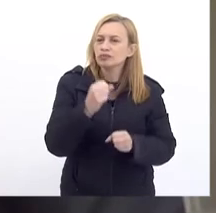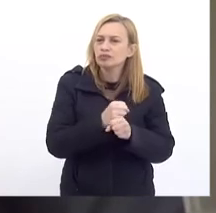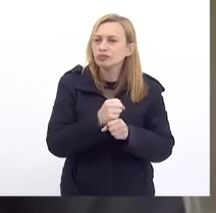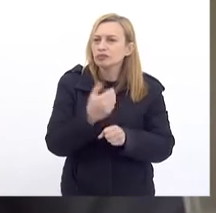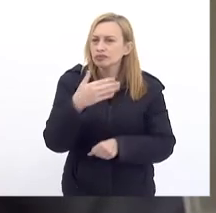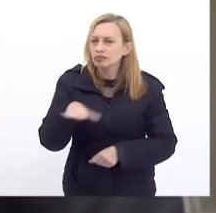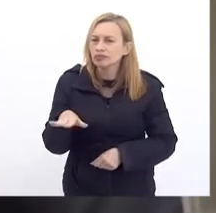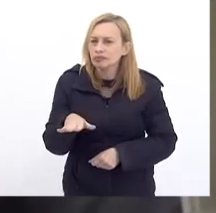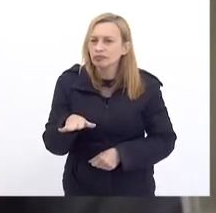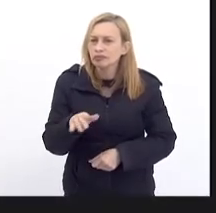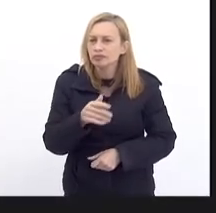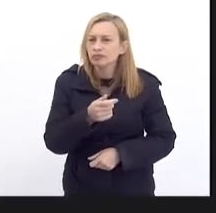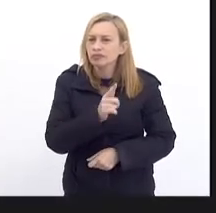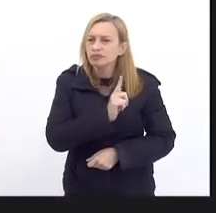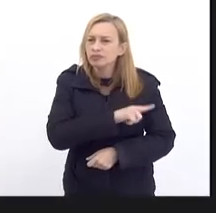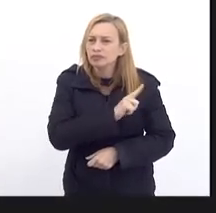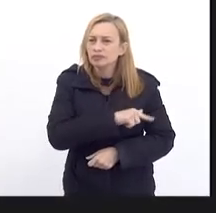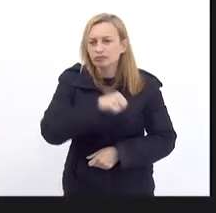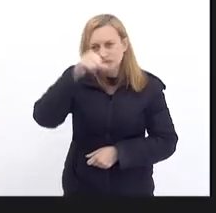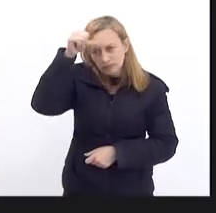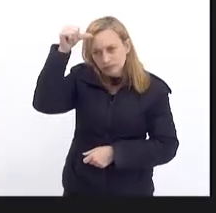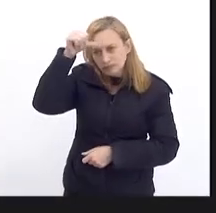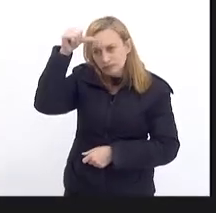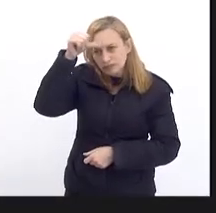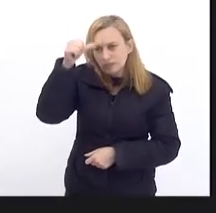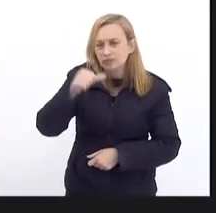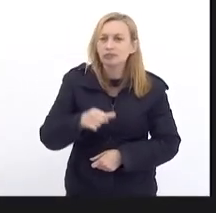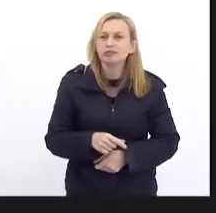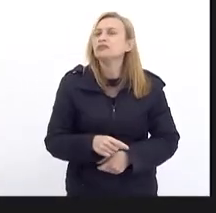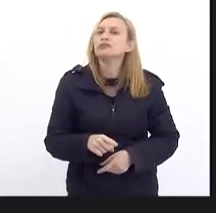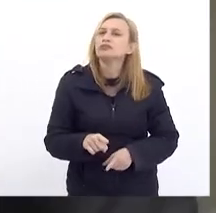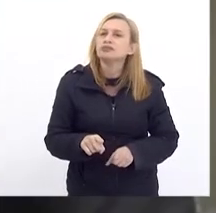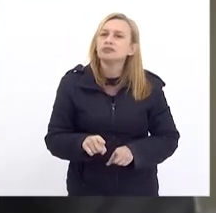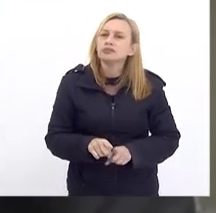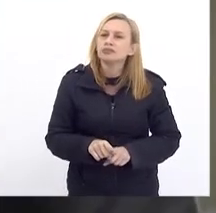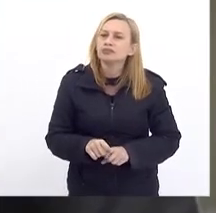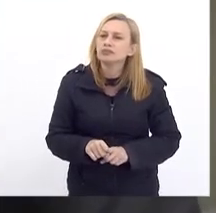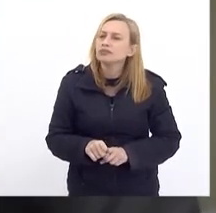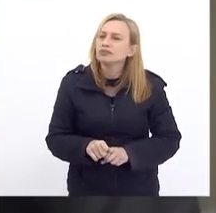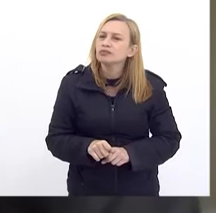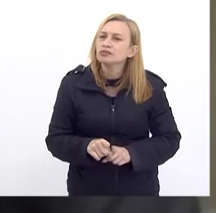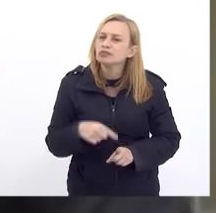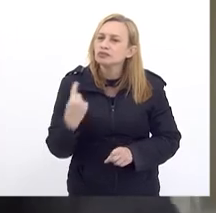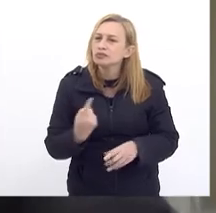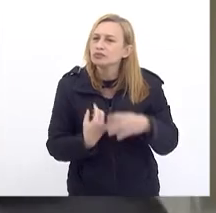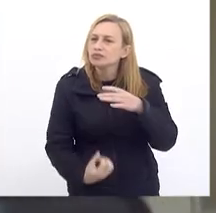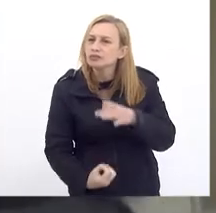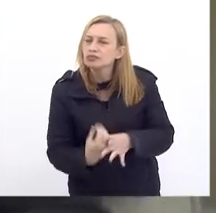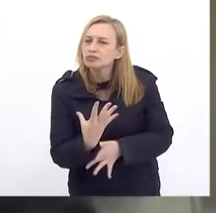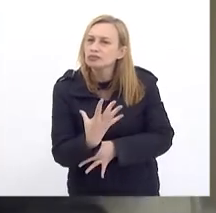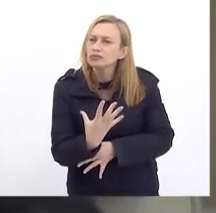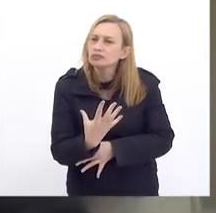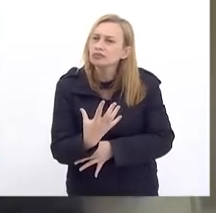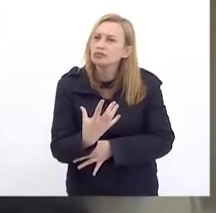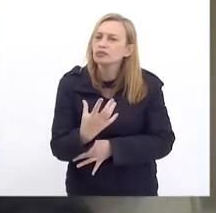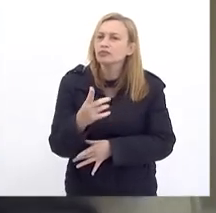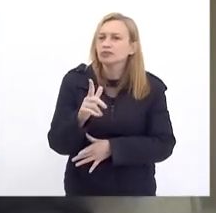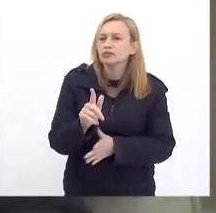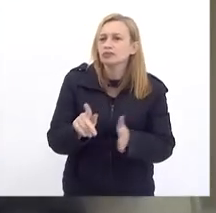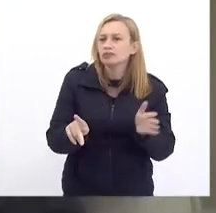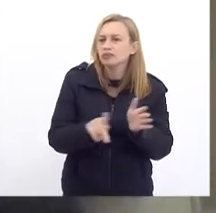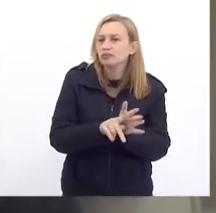Castro Bem como Os fundamentos Que nós estamos Criando Em termos de LOA